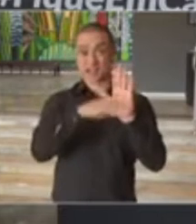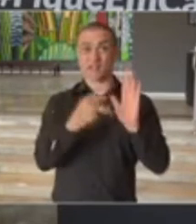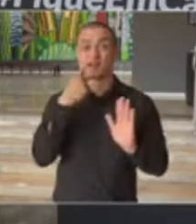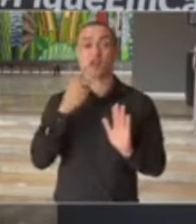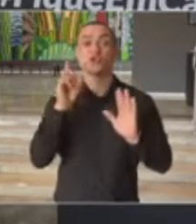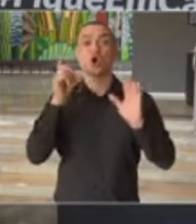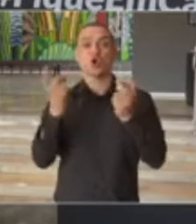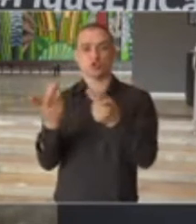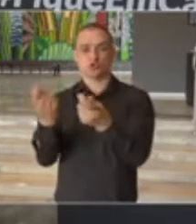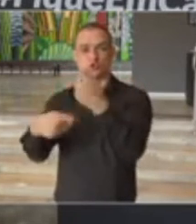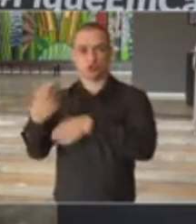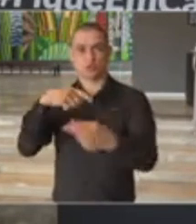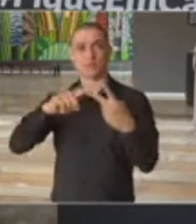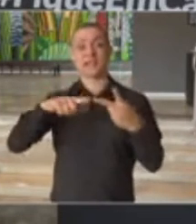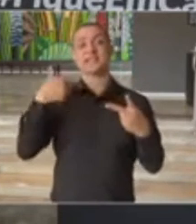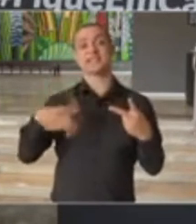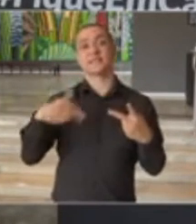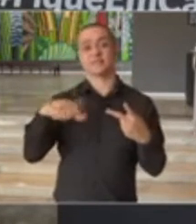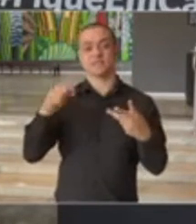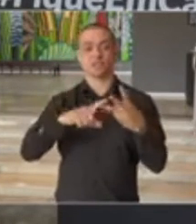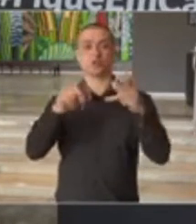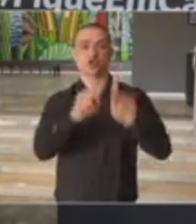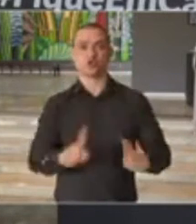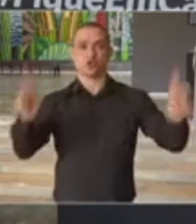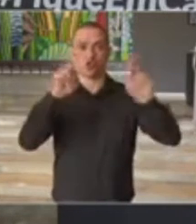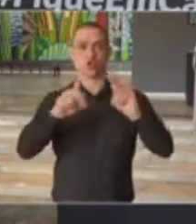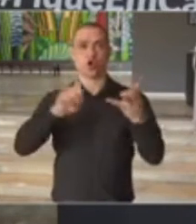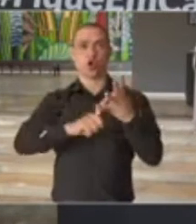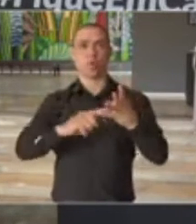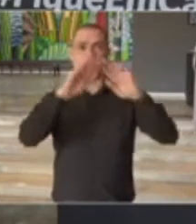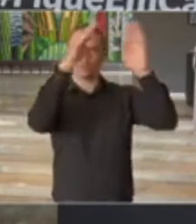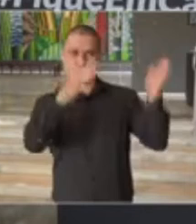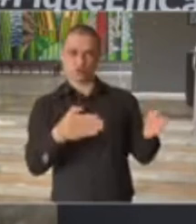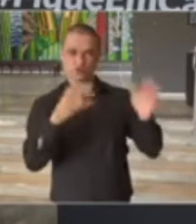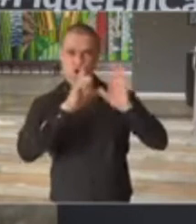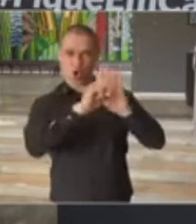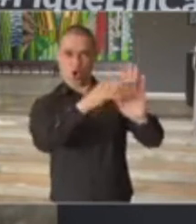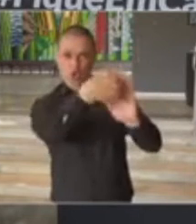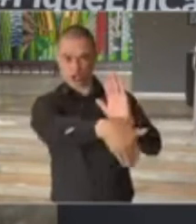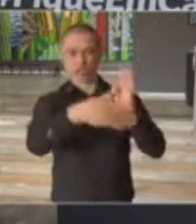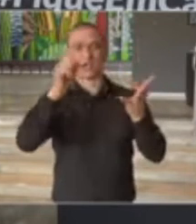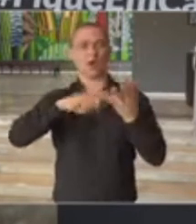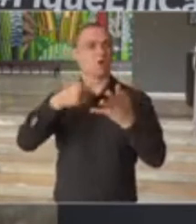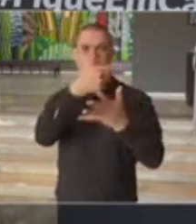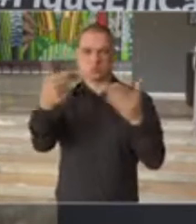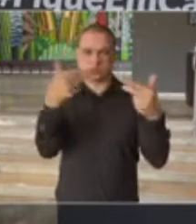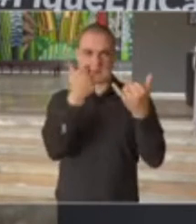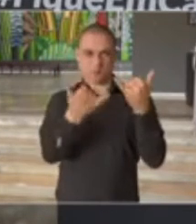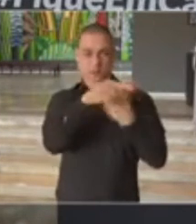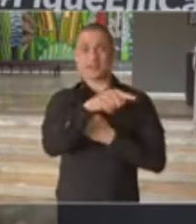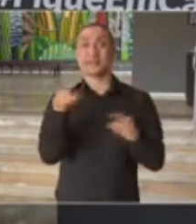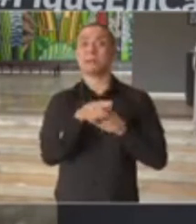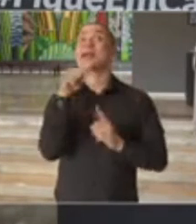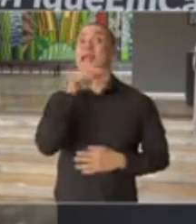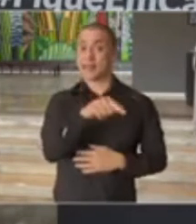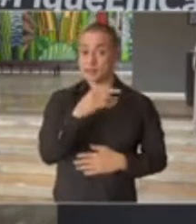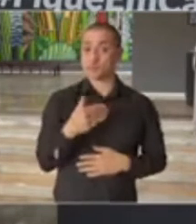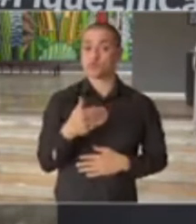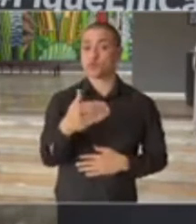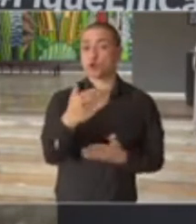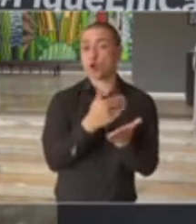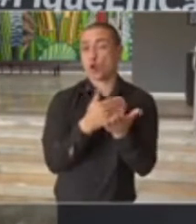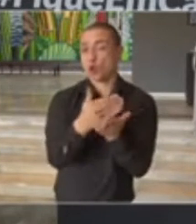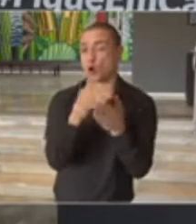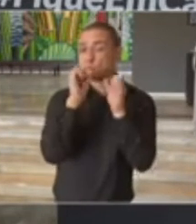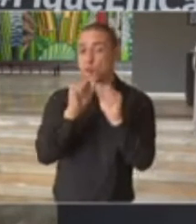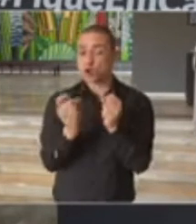comércio, serviços, shopping center, galerias, estabelecimentos congêneres. Esses, inclusive, podem iniciar